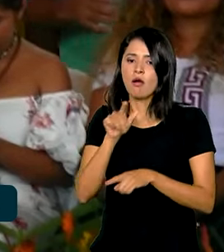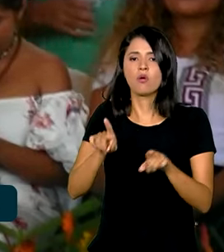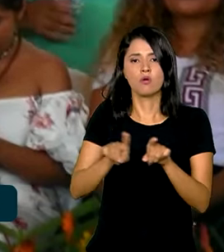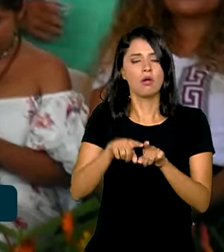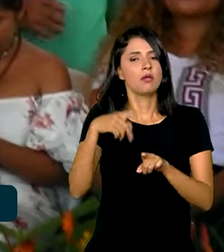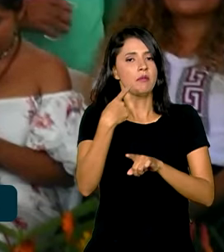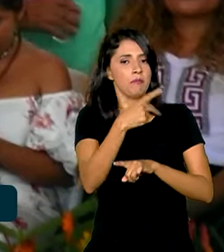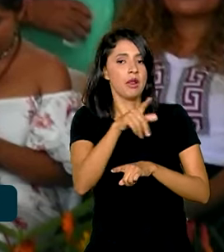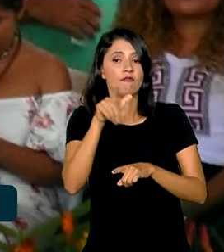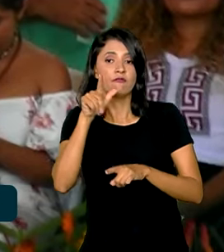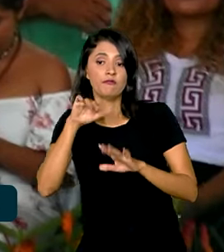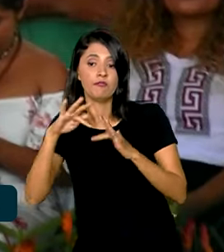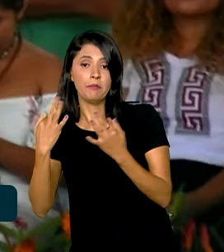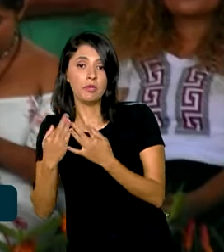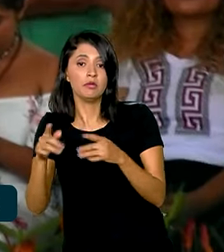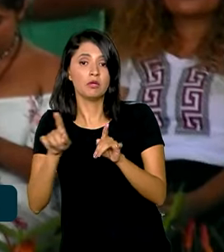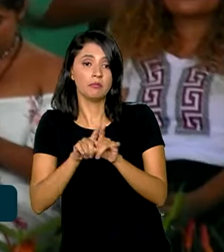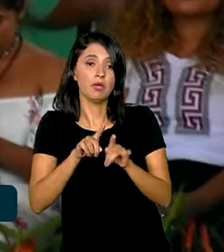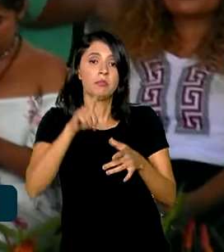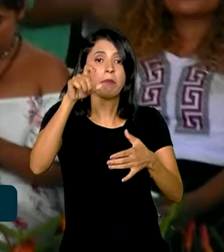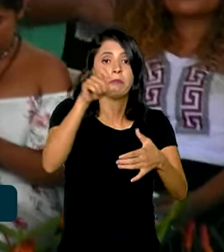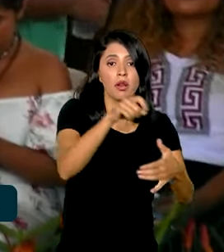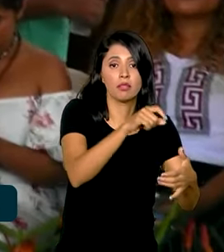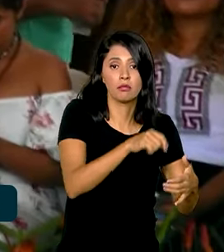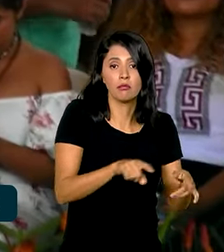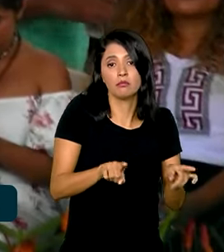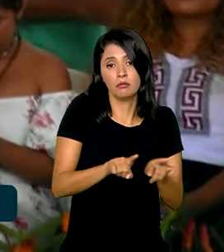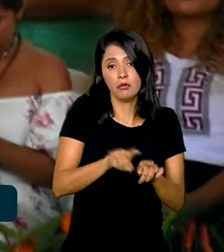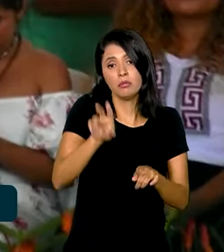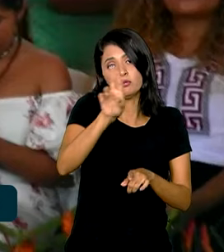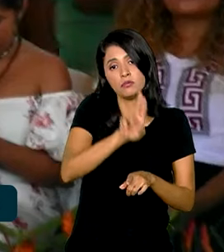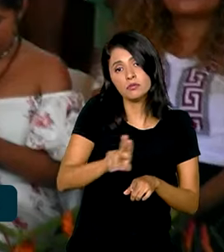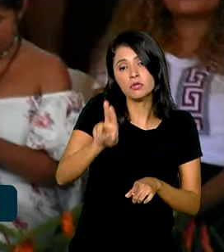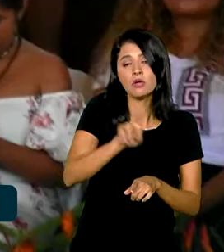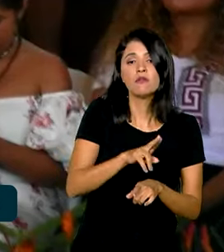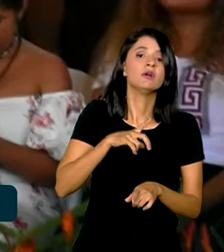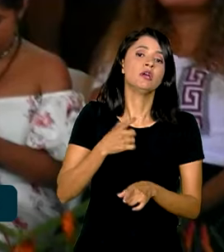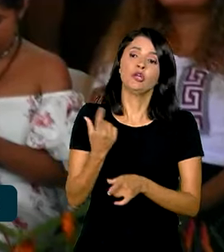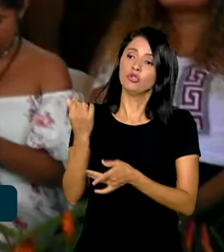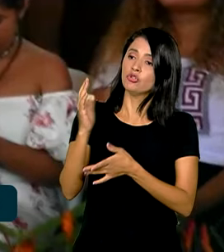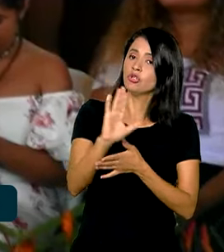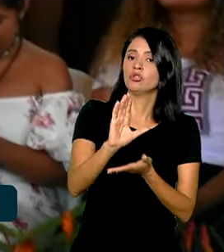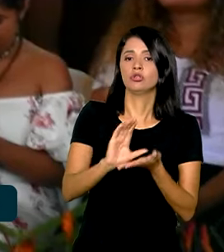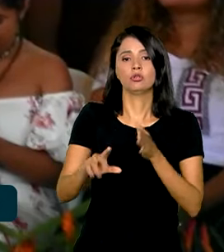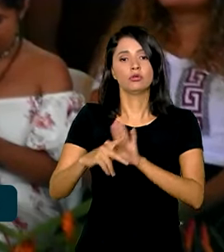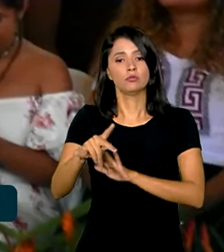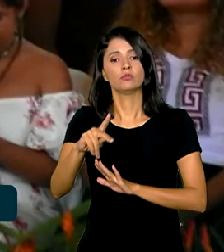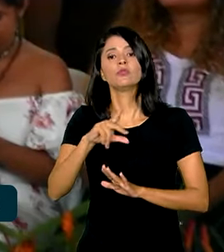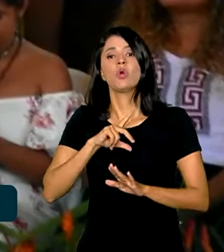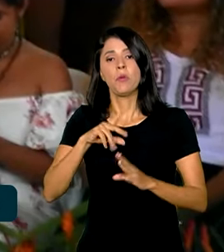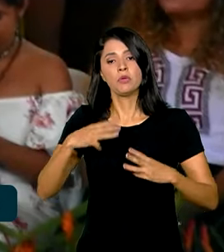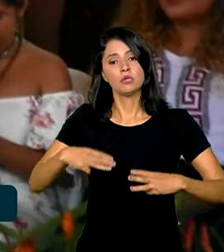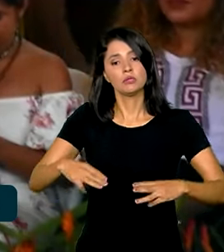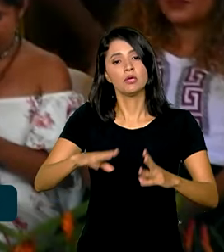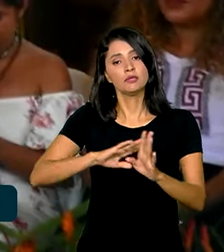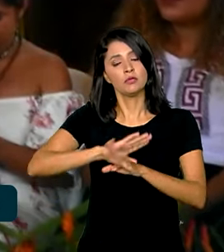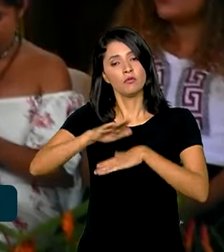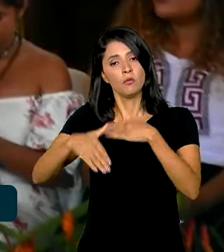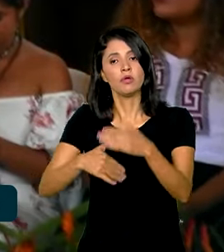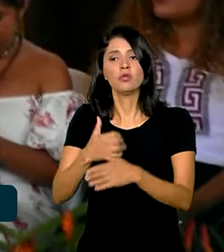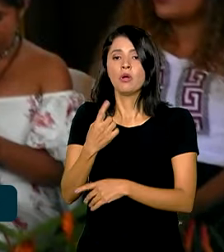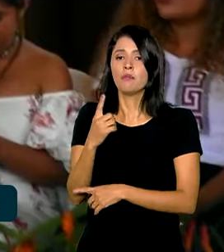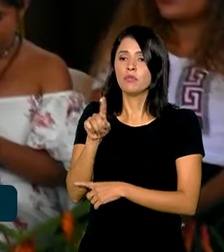a sua produção. E vai ter fomento com recursos do Ministério Desenvolvimento Social, 4.600